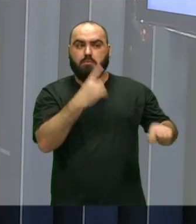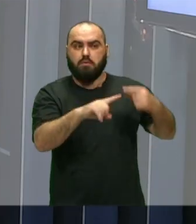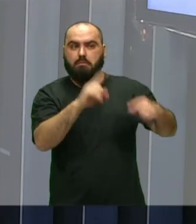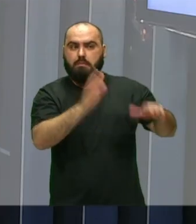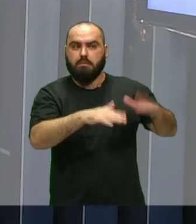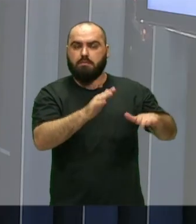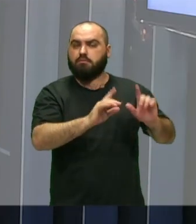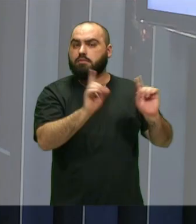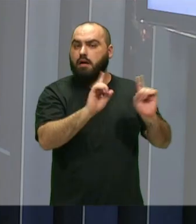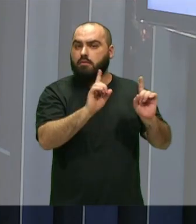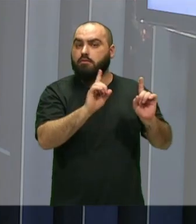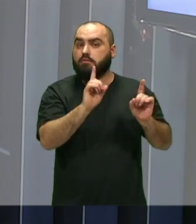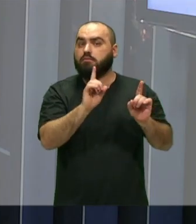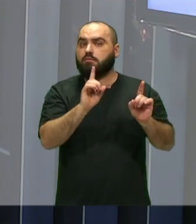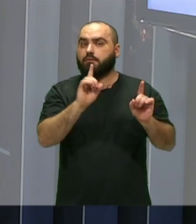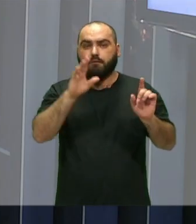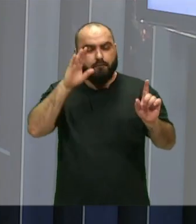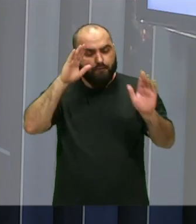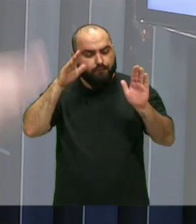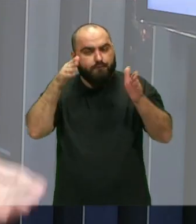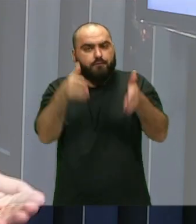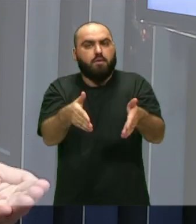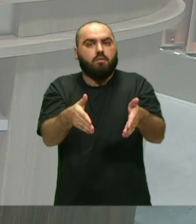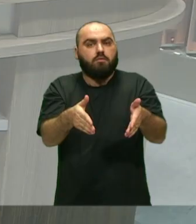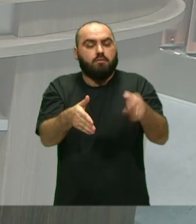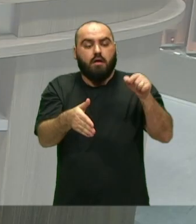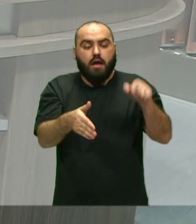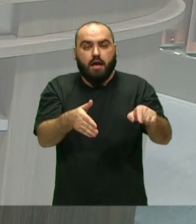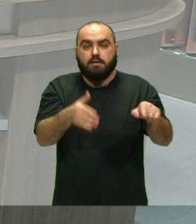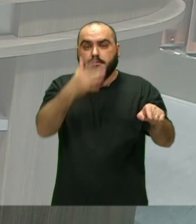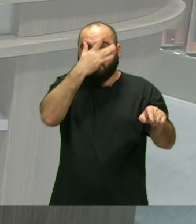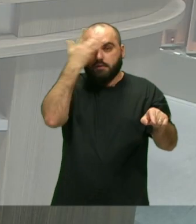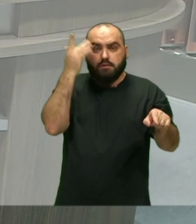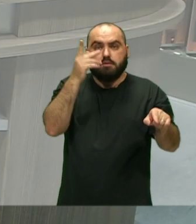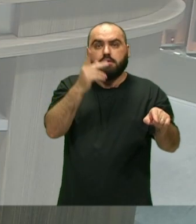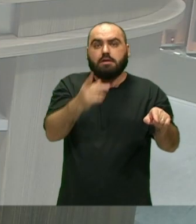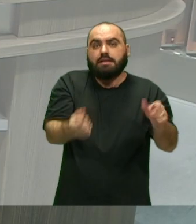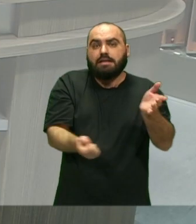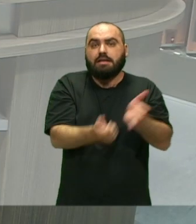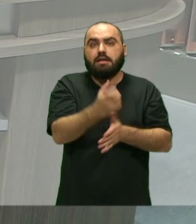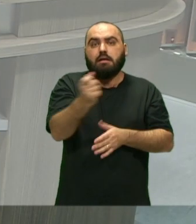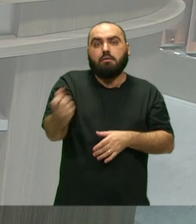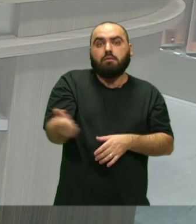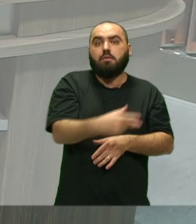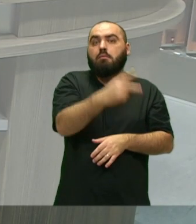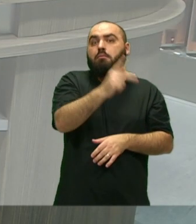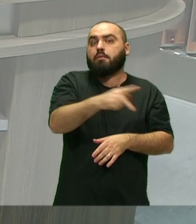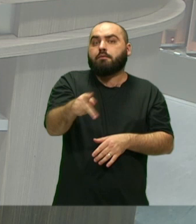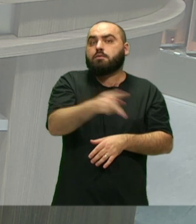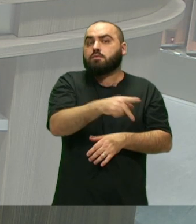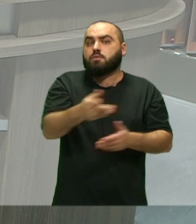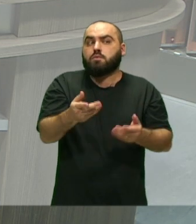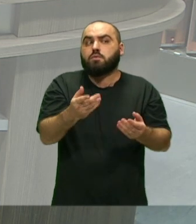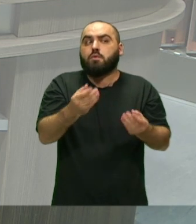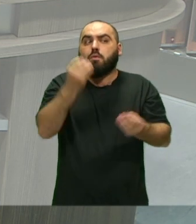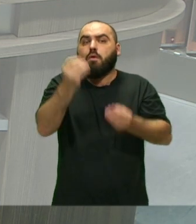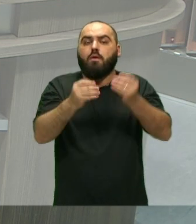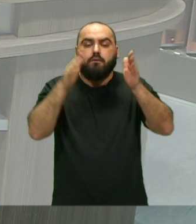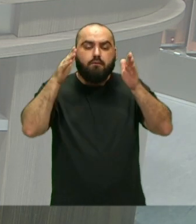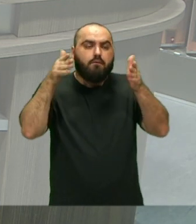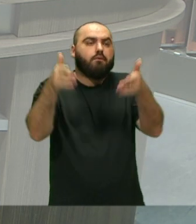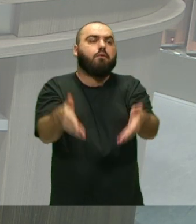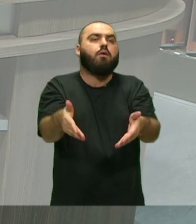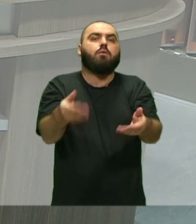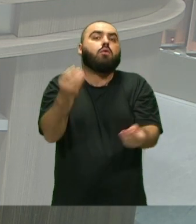Né? Mas criar Novos Educadores Como é que se processa isso? Qual que é o O foco? No caso